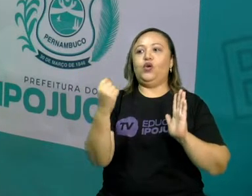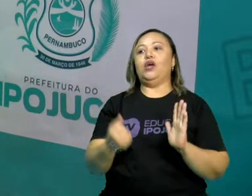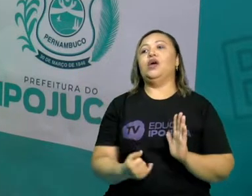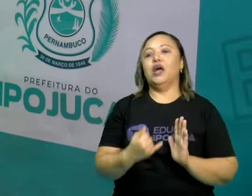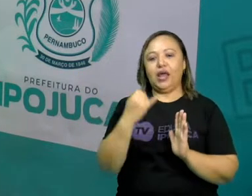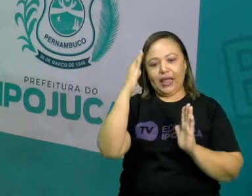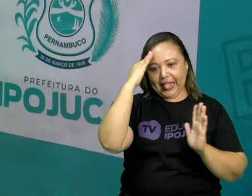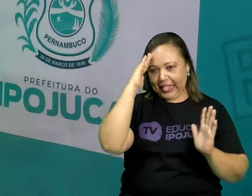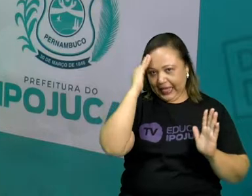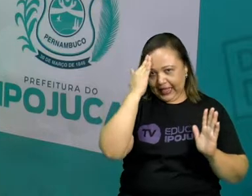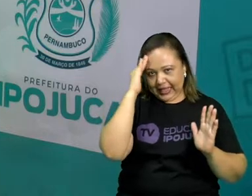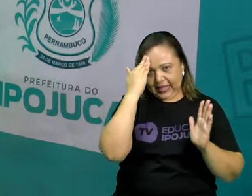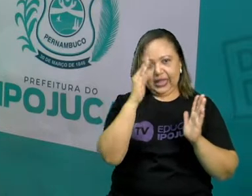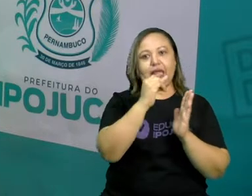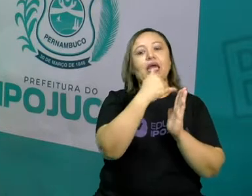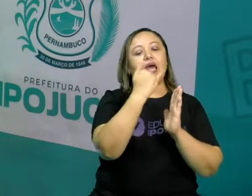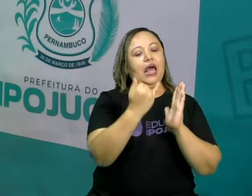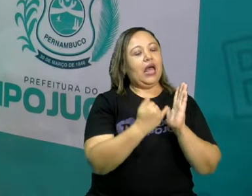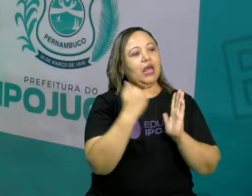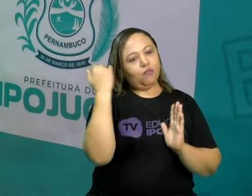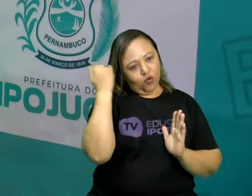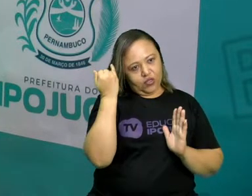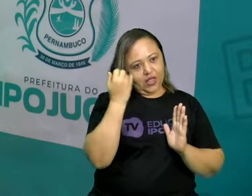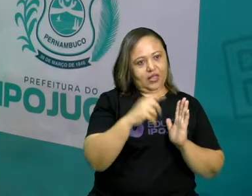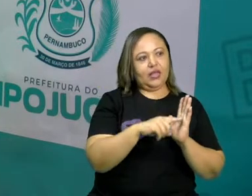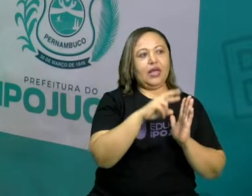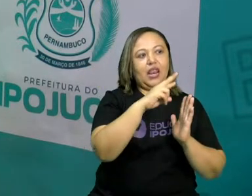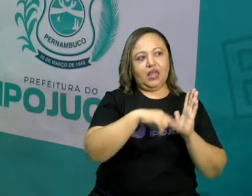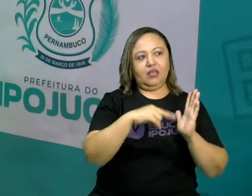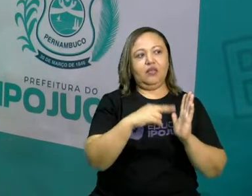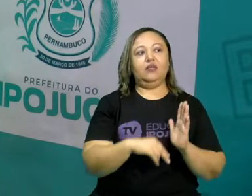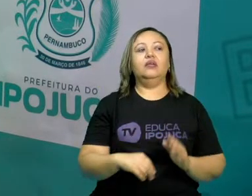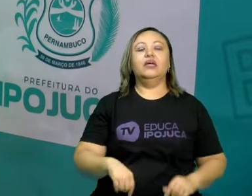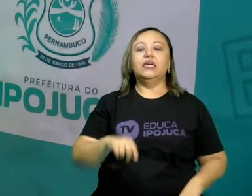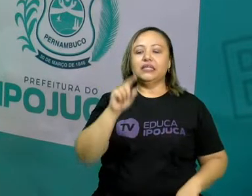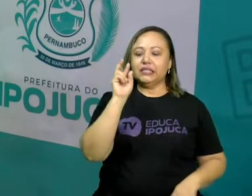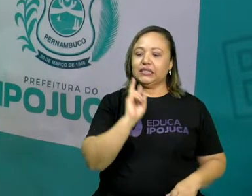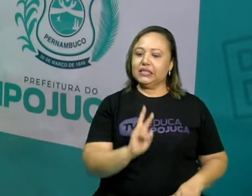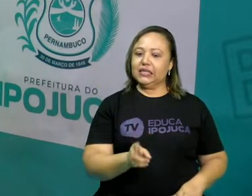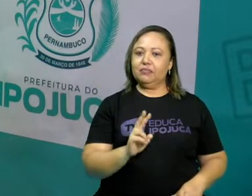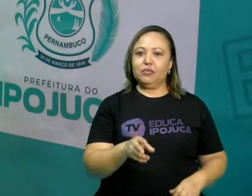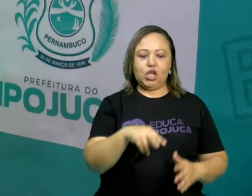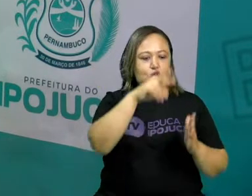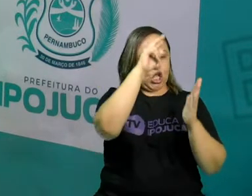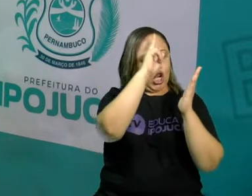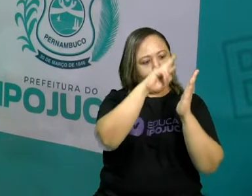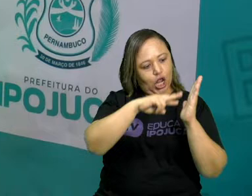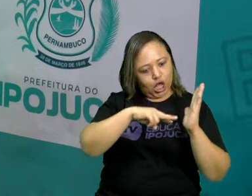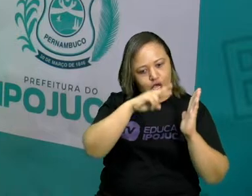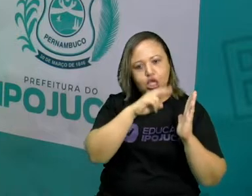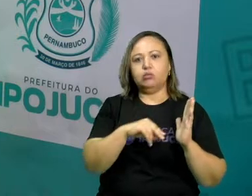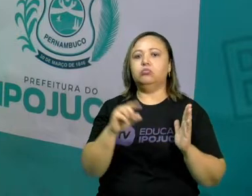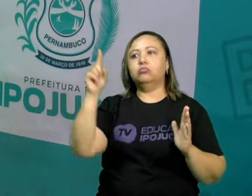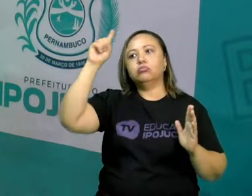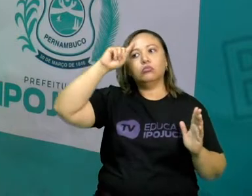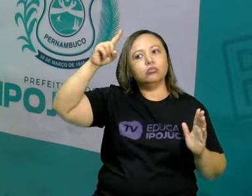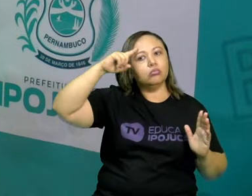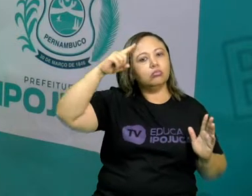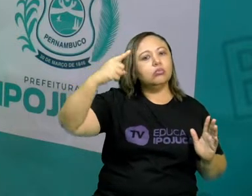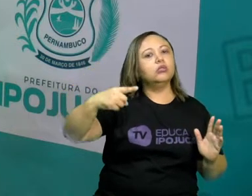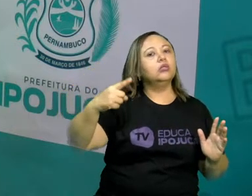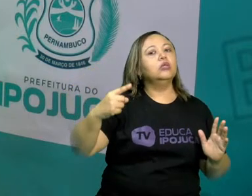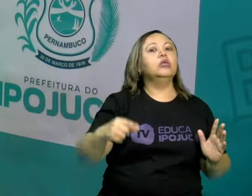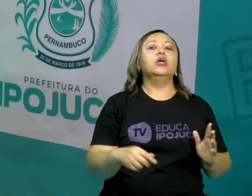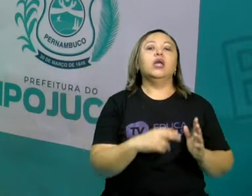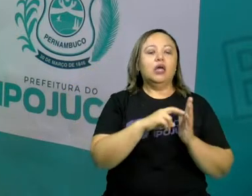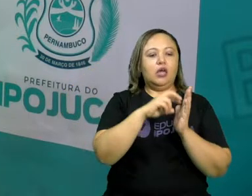diária, como eu falei na aula passada, que é importante que a gente esteja lendo todos os dias, lendo em voz